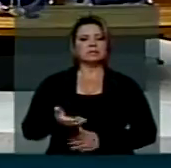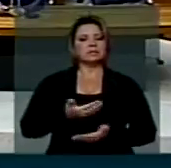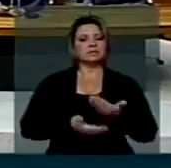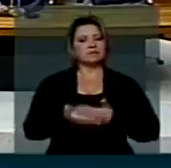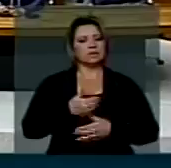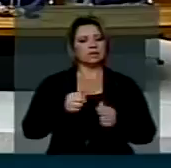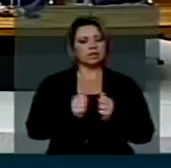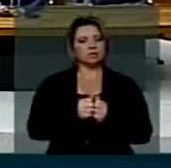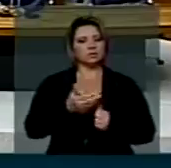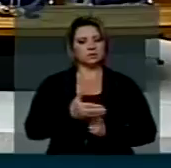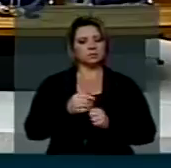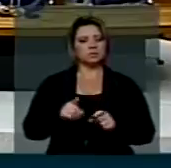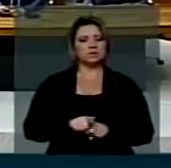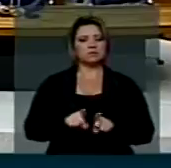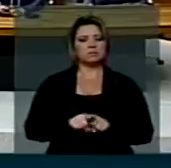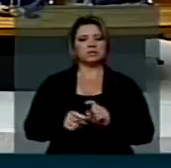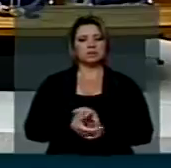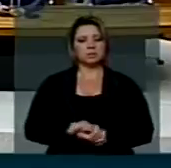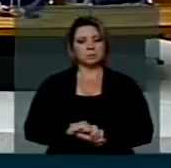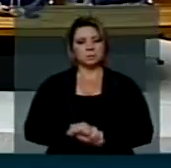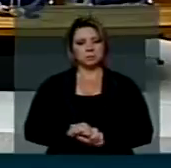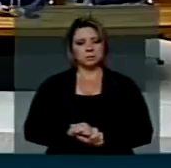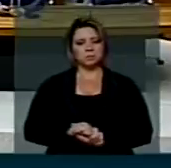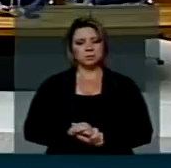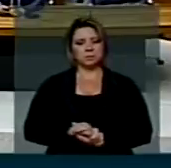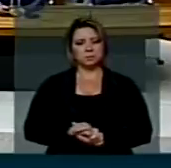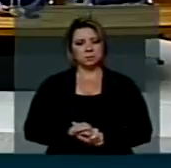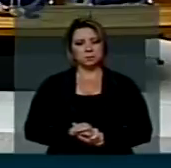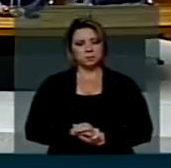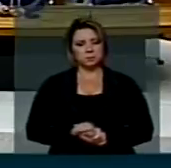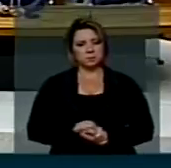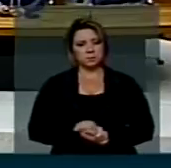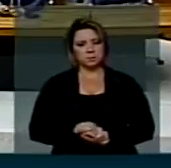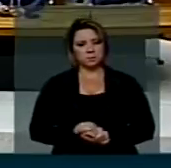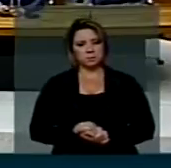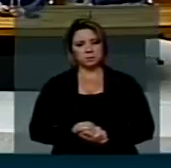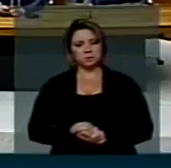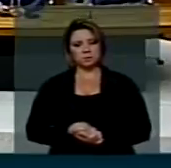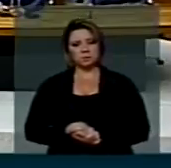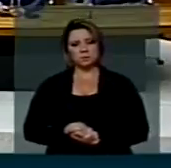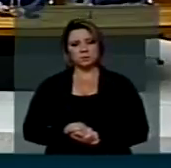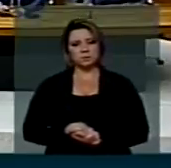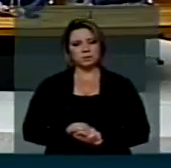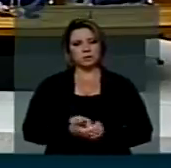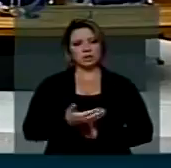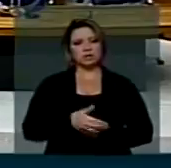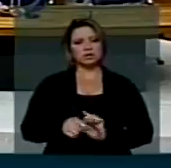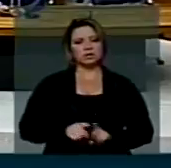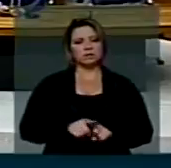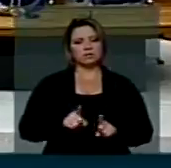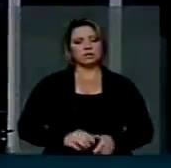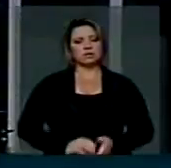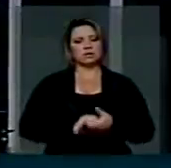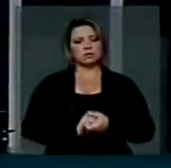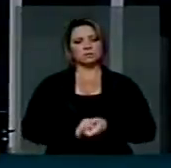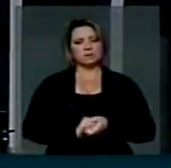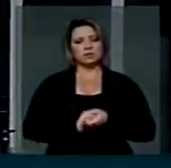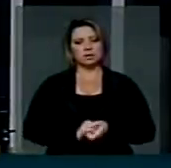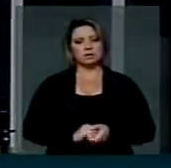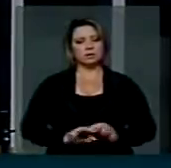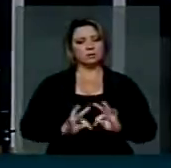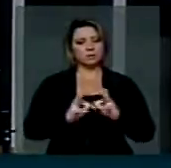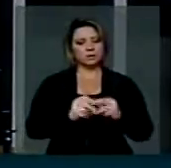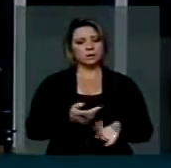Senhora Presidenta, Benedita da Silva, em seu nome eu saúdo todos os negros